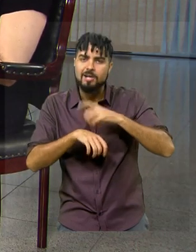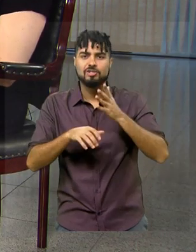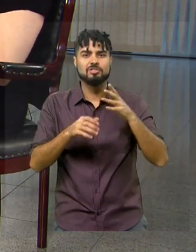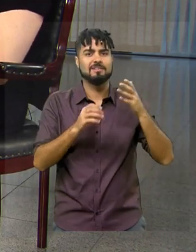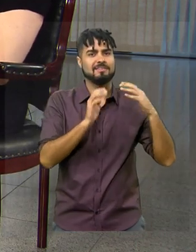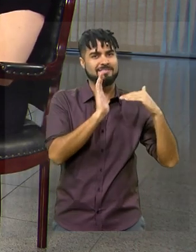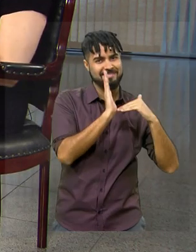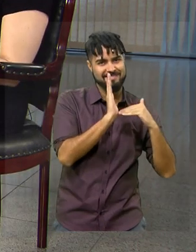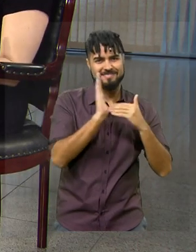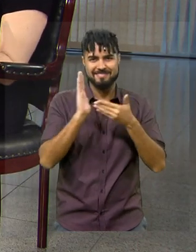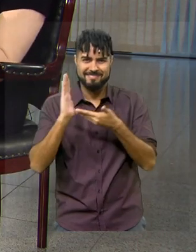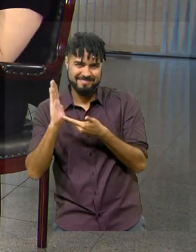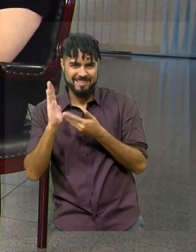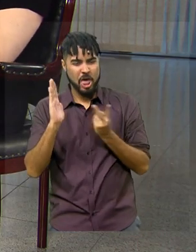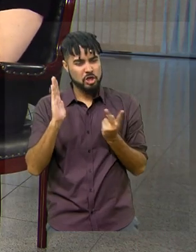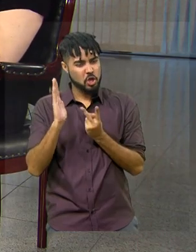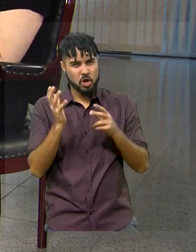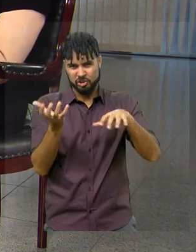Câmara quanto o Senado